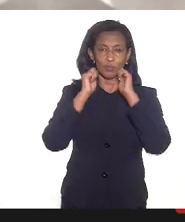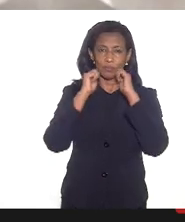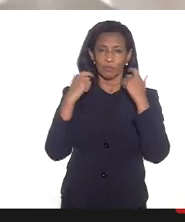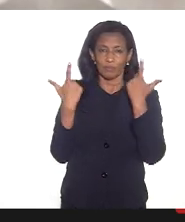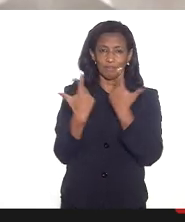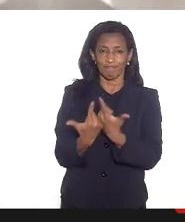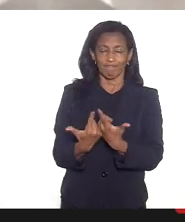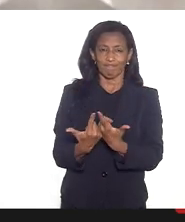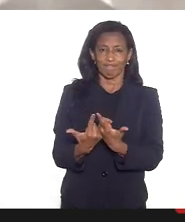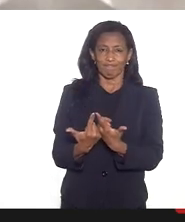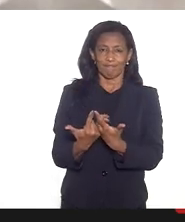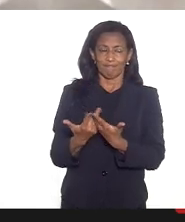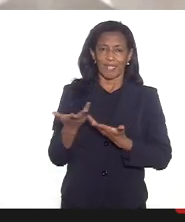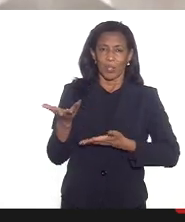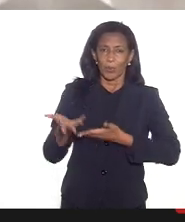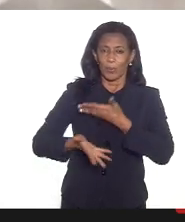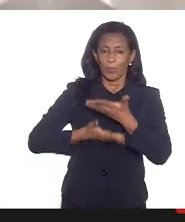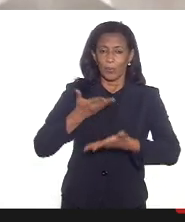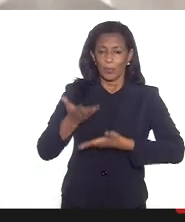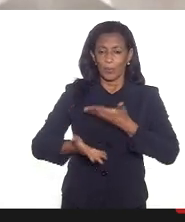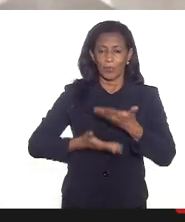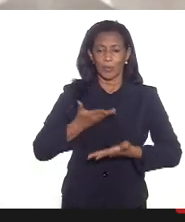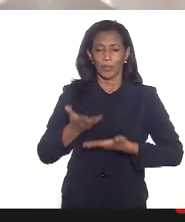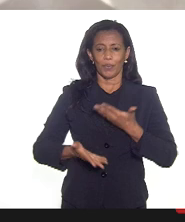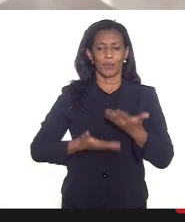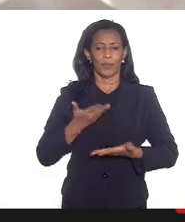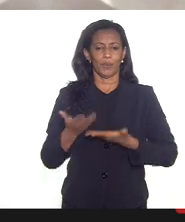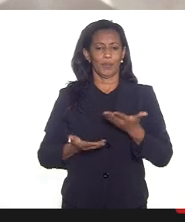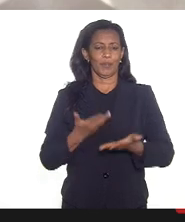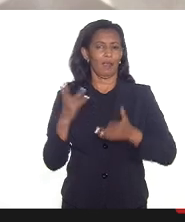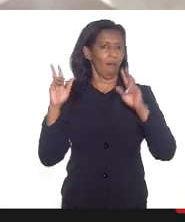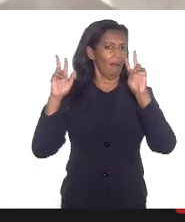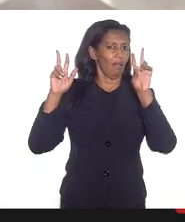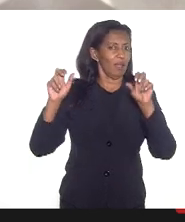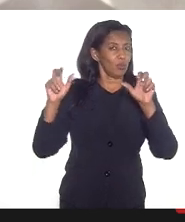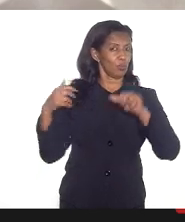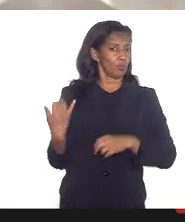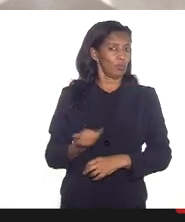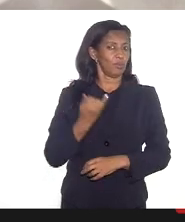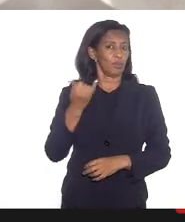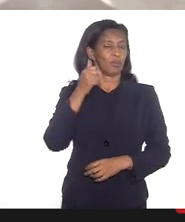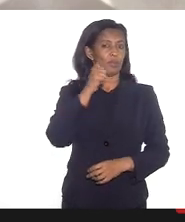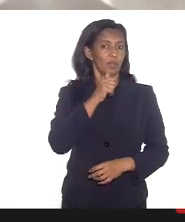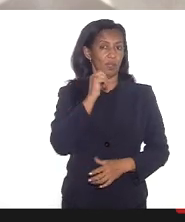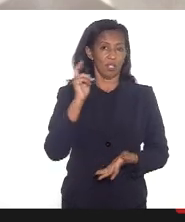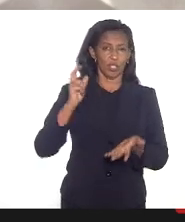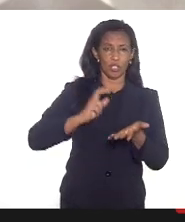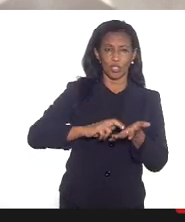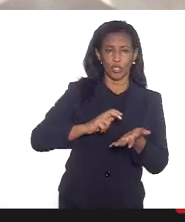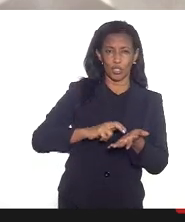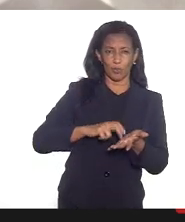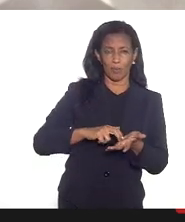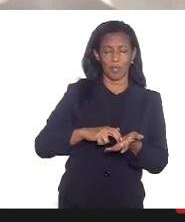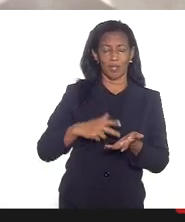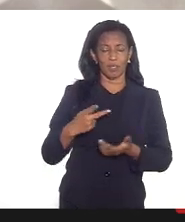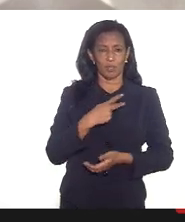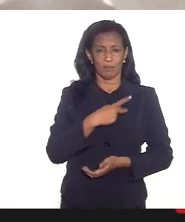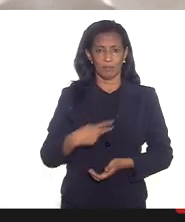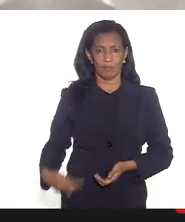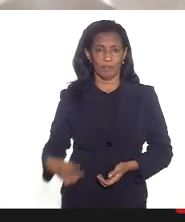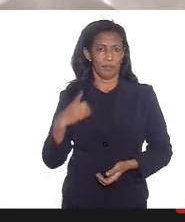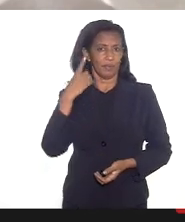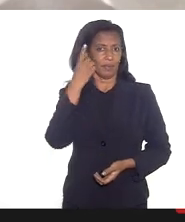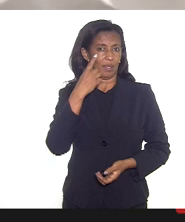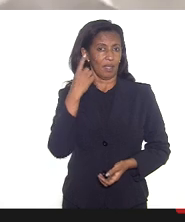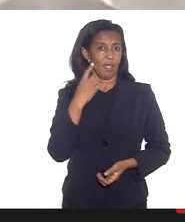Legislativa está se dedicando a tratar de assuntos de relevância para as mulheres na parte da manhã sobre a presidência da